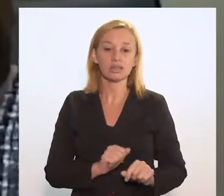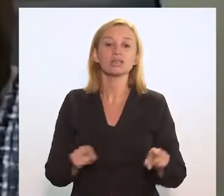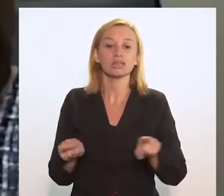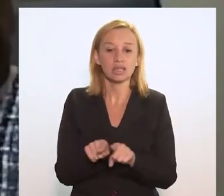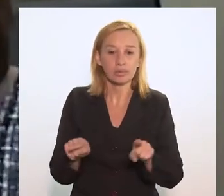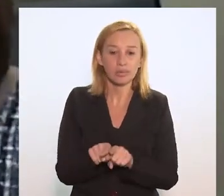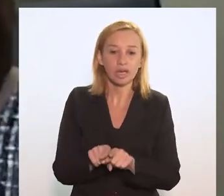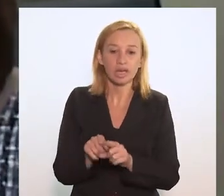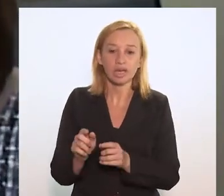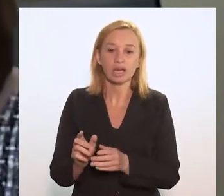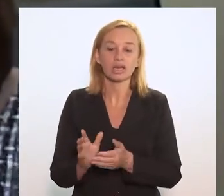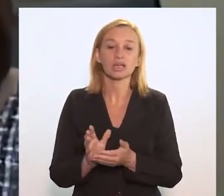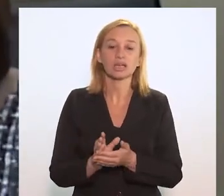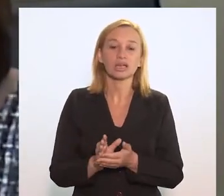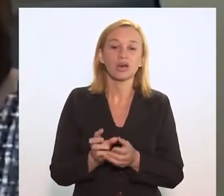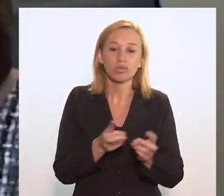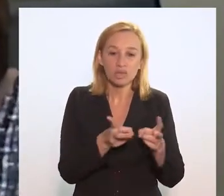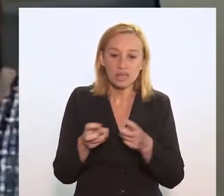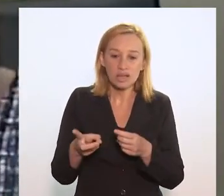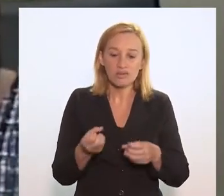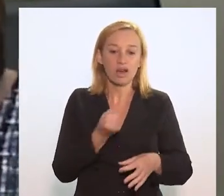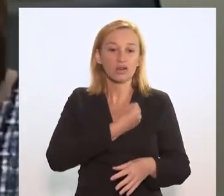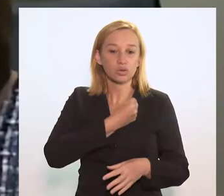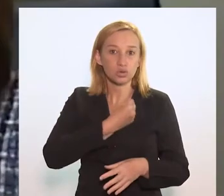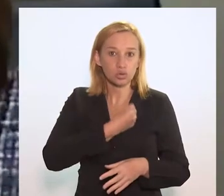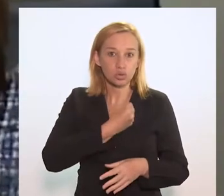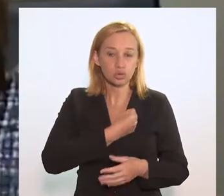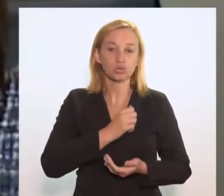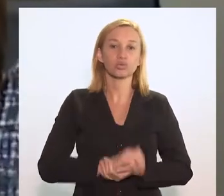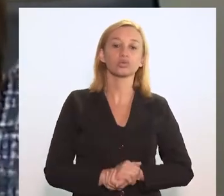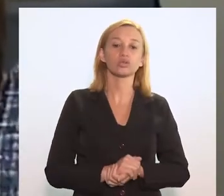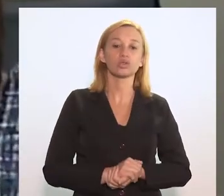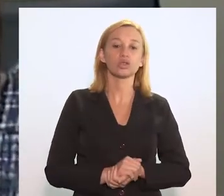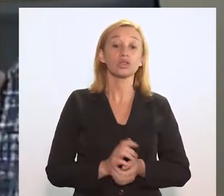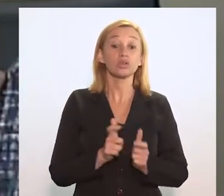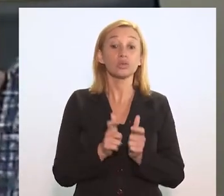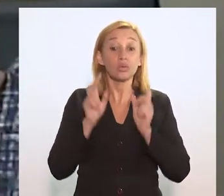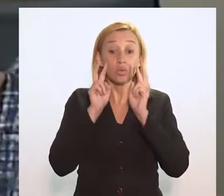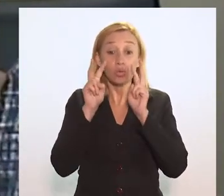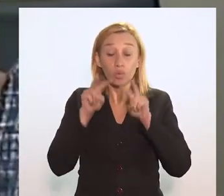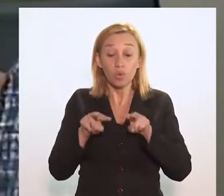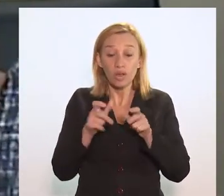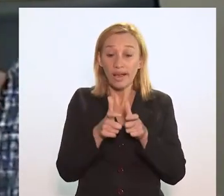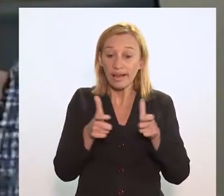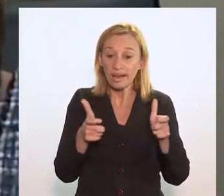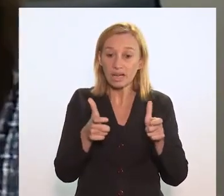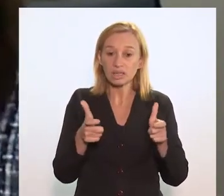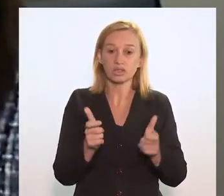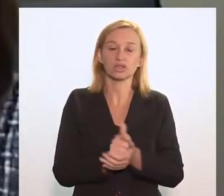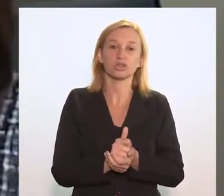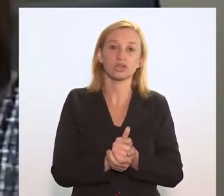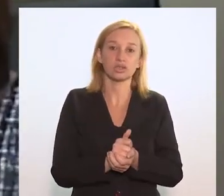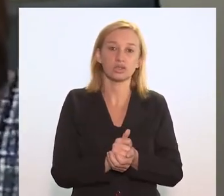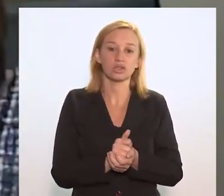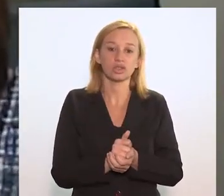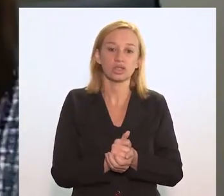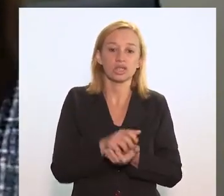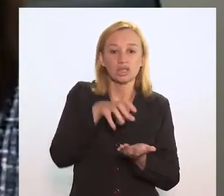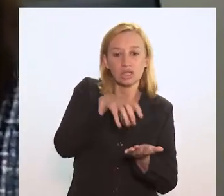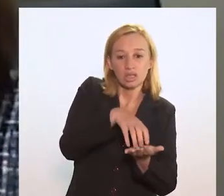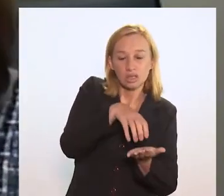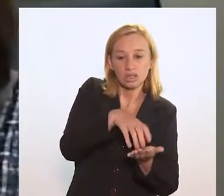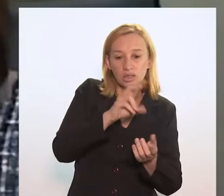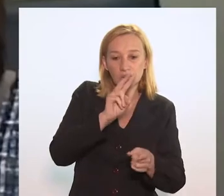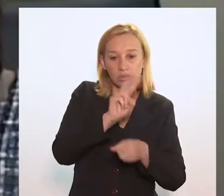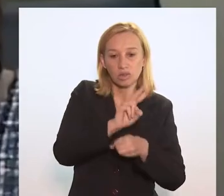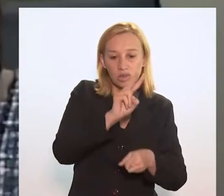coleta de dados, e alcançando, acho que esse é o grande olhar dessa grande